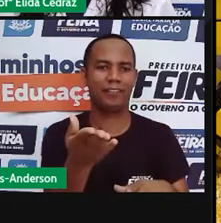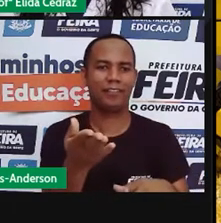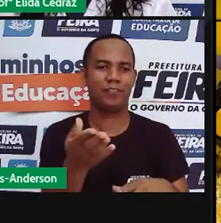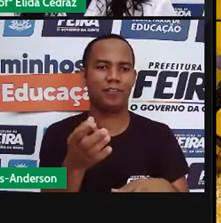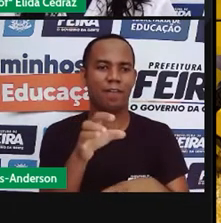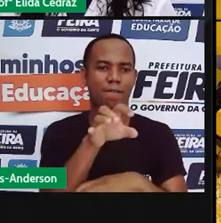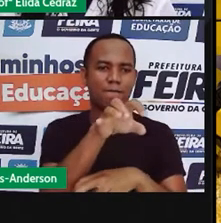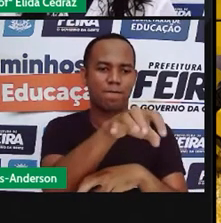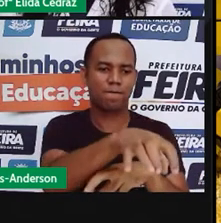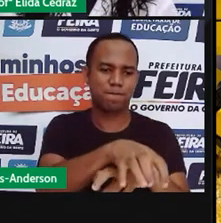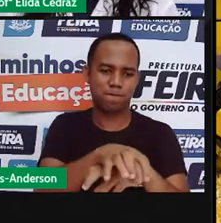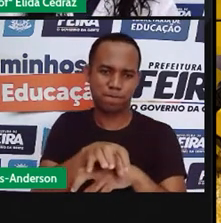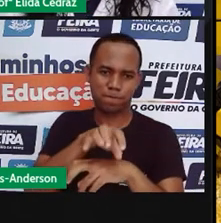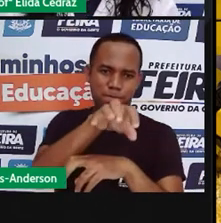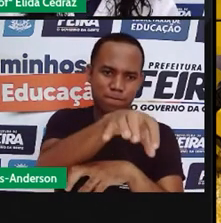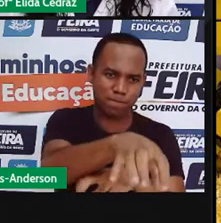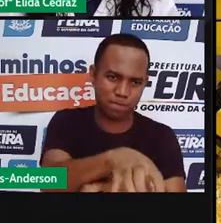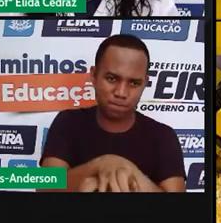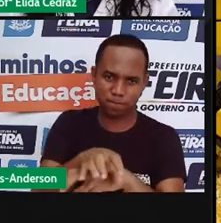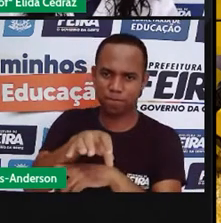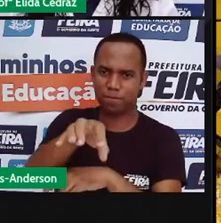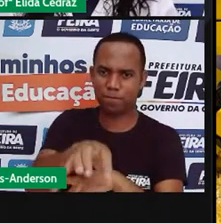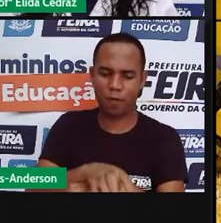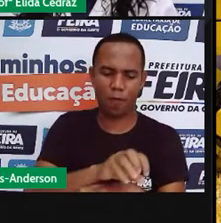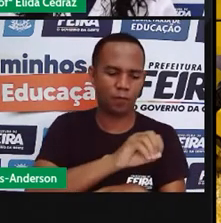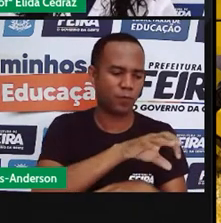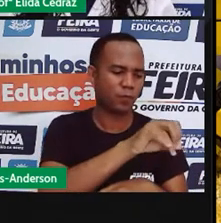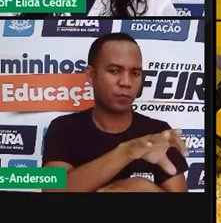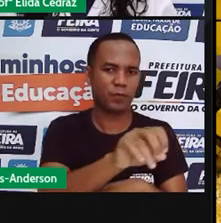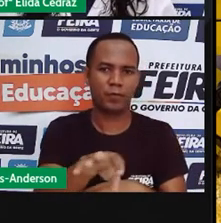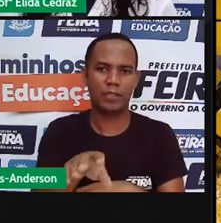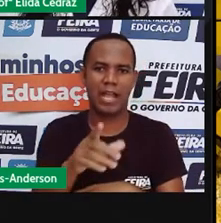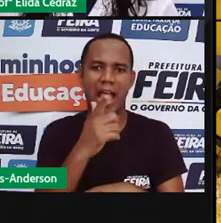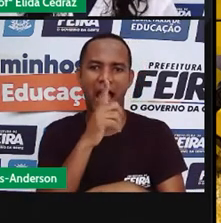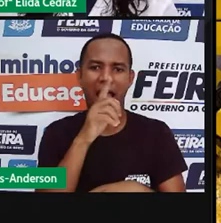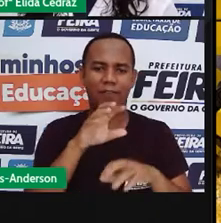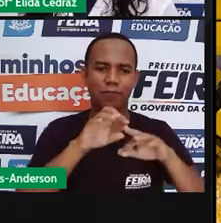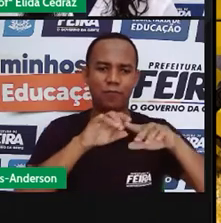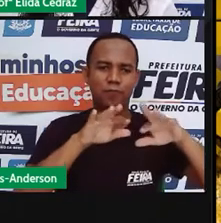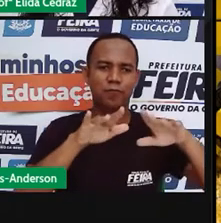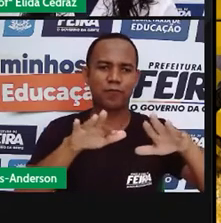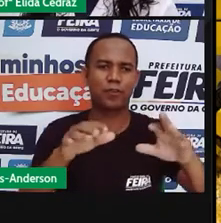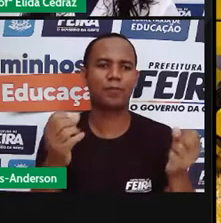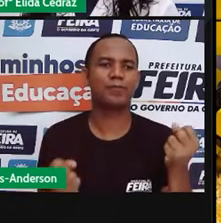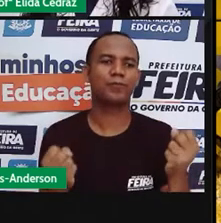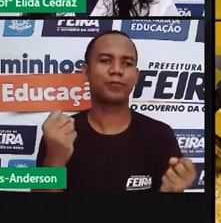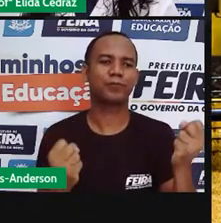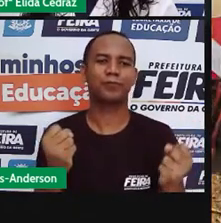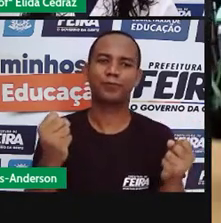colheitadeiras, semeadeiras, todas motorizadas.